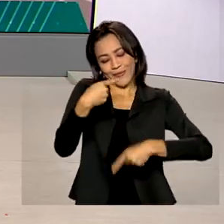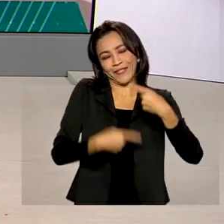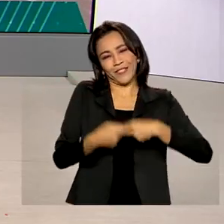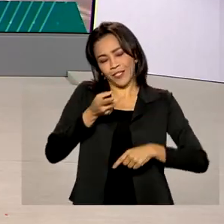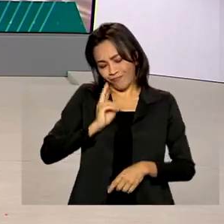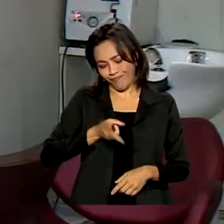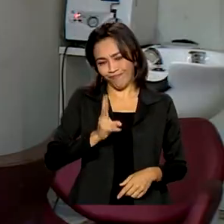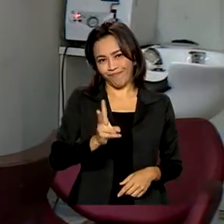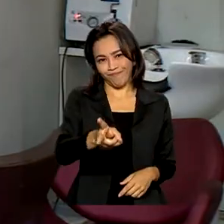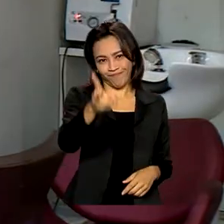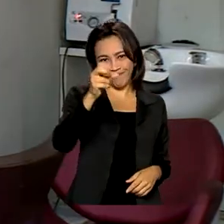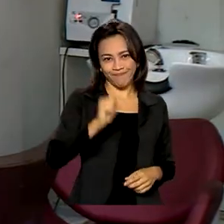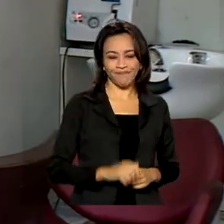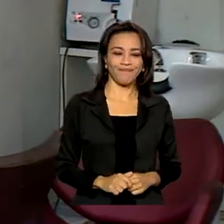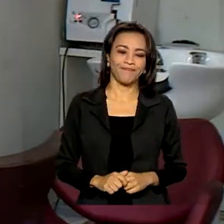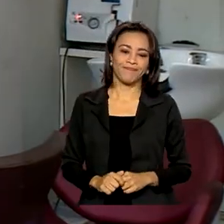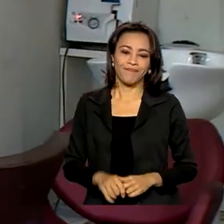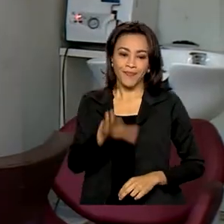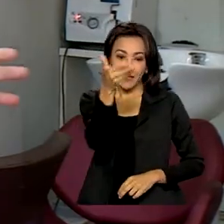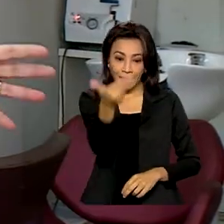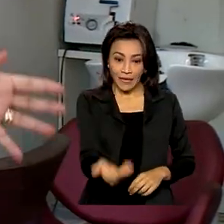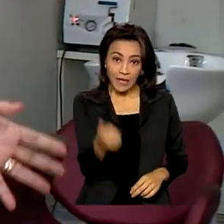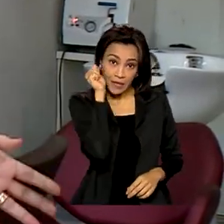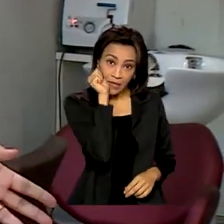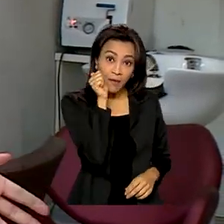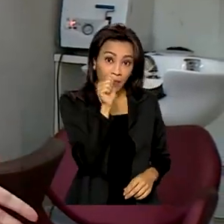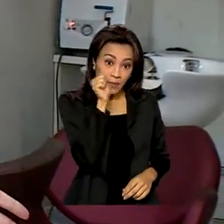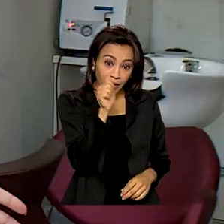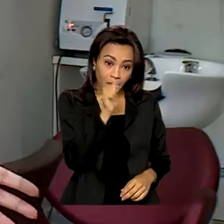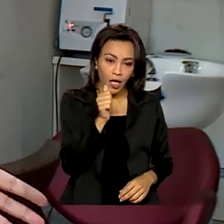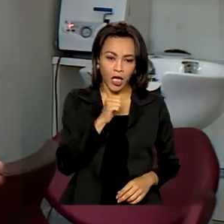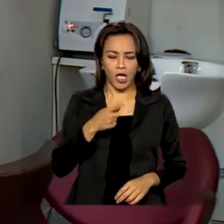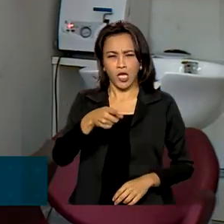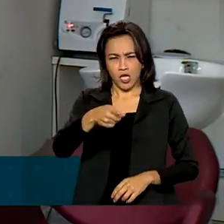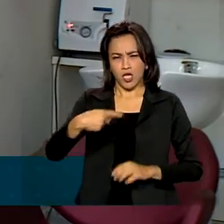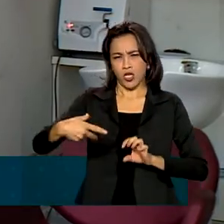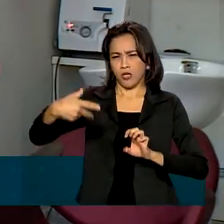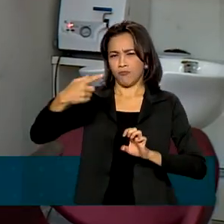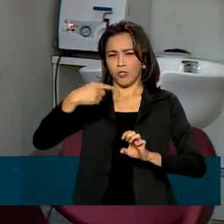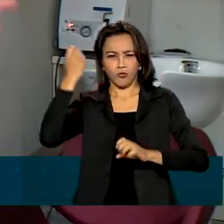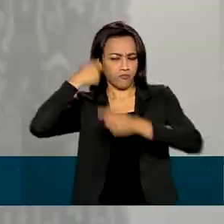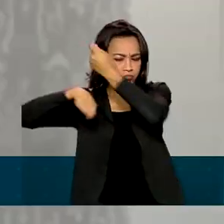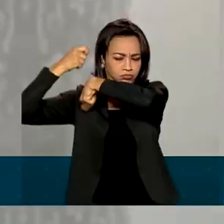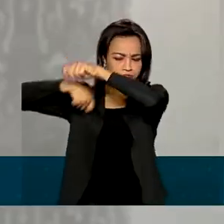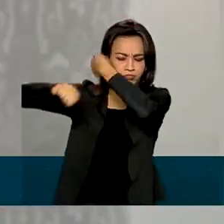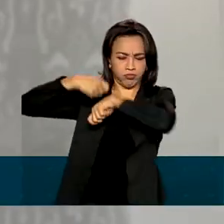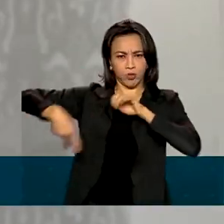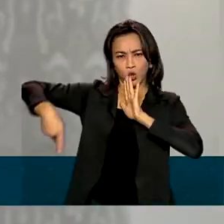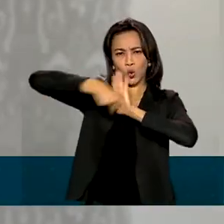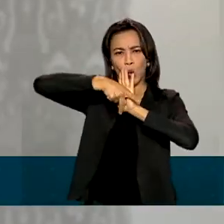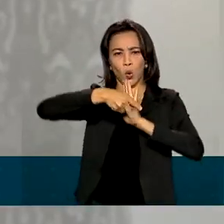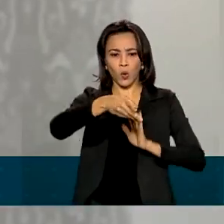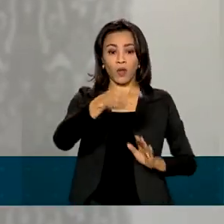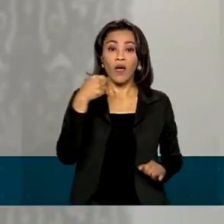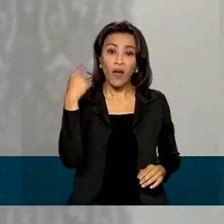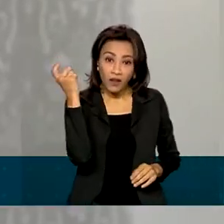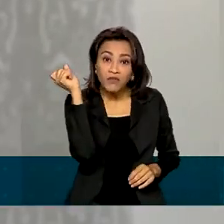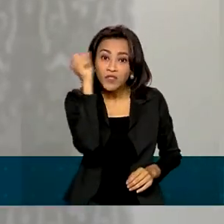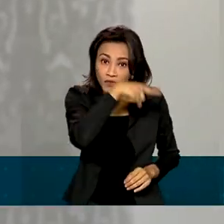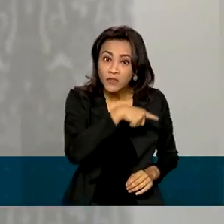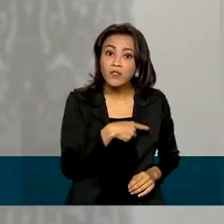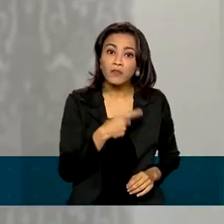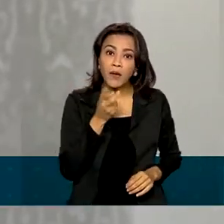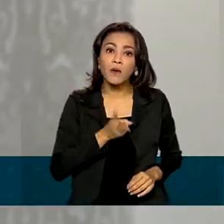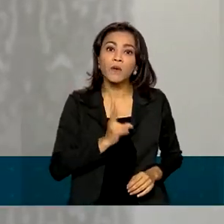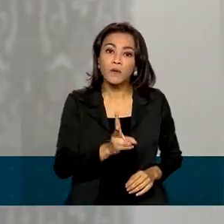permanente. Dona de um salão de beleza e de uma loja de imóveis em Brasília, Luciana teve dificuldades para manter as